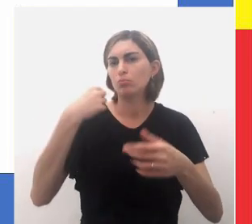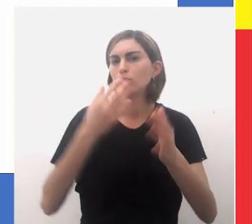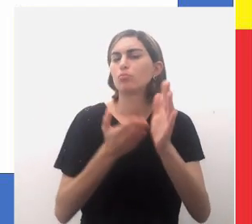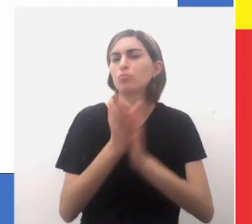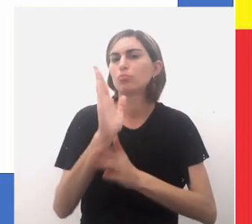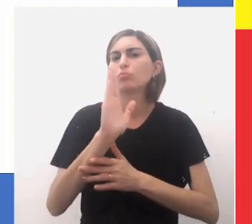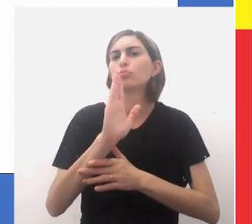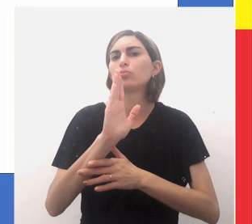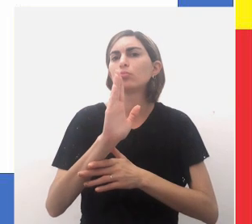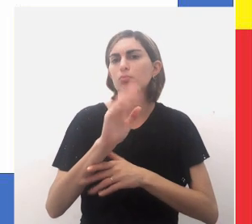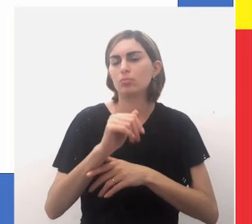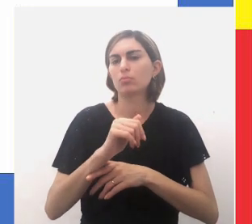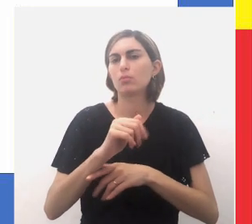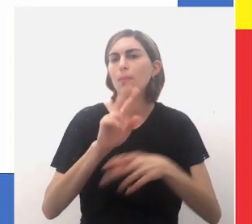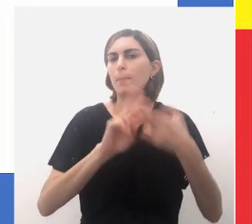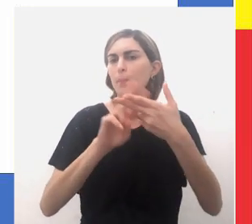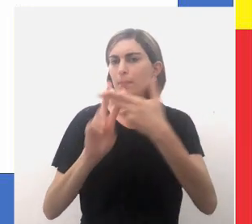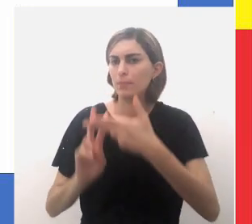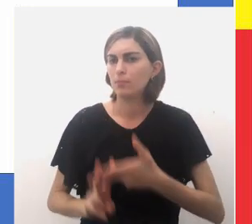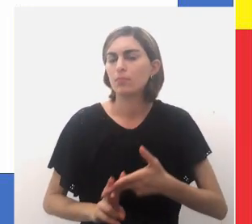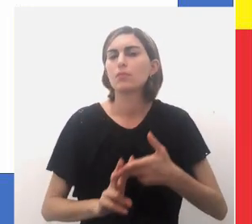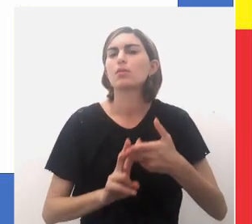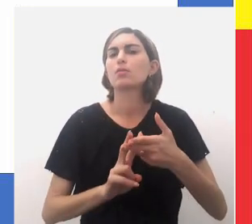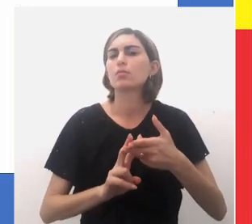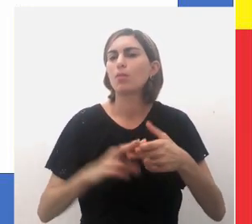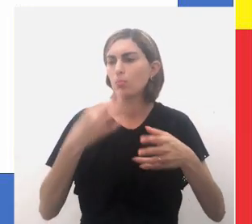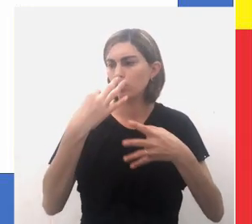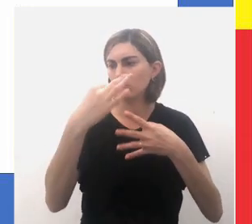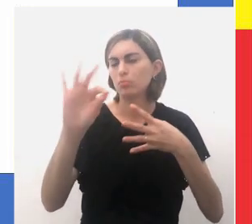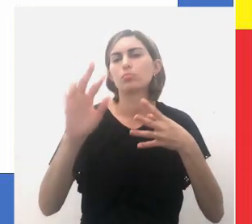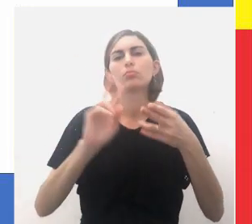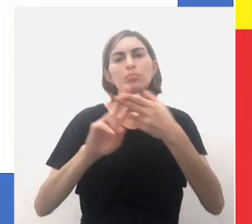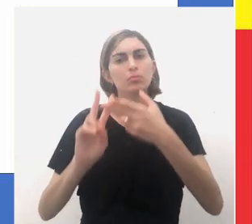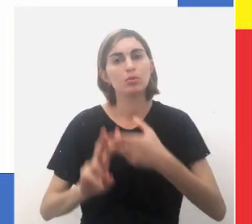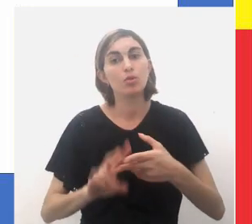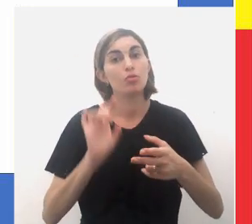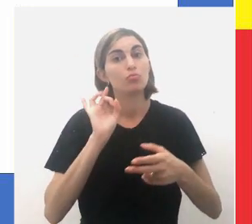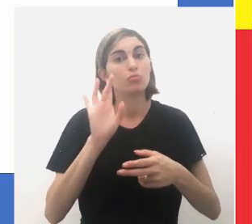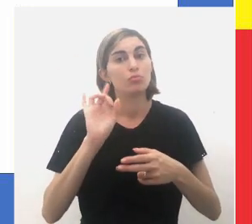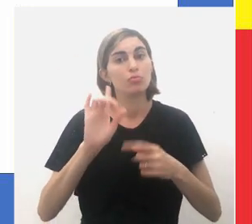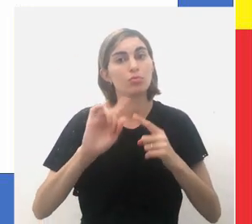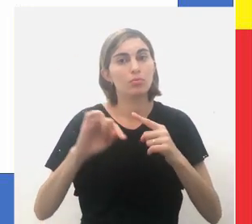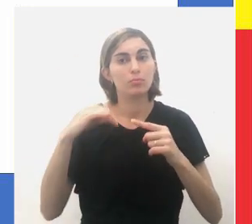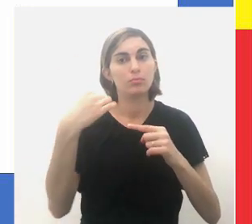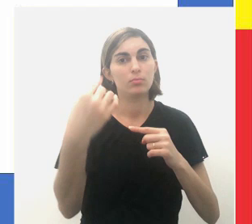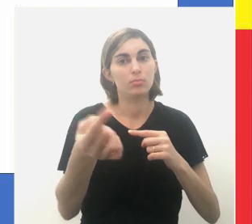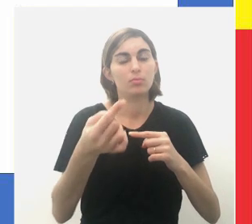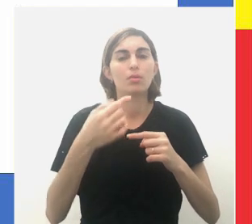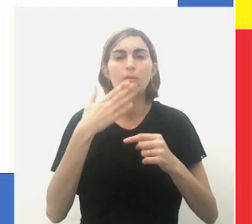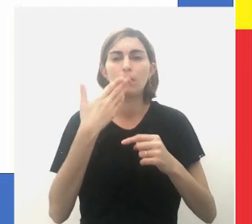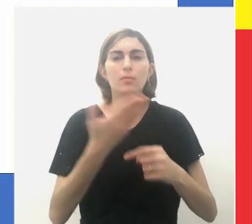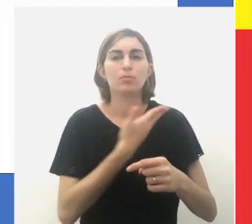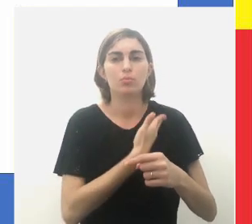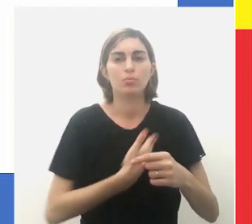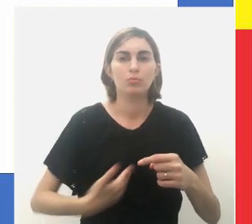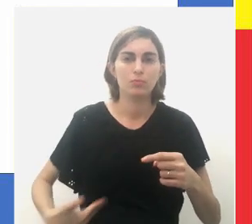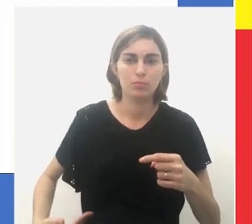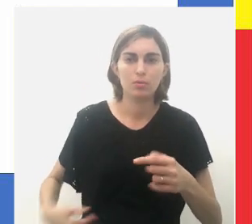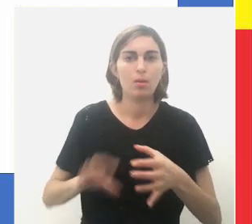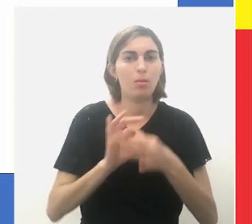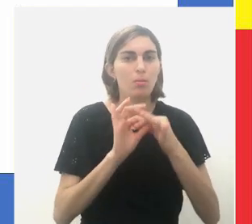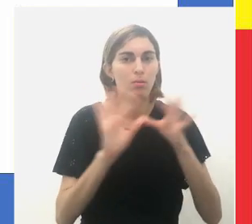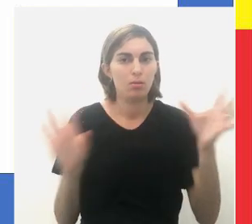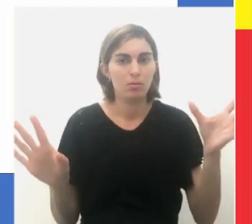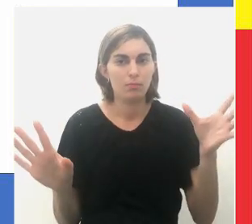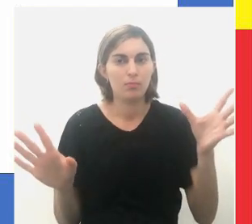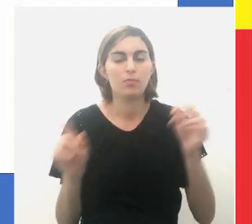autorizando a escravizão de prisioneiros, somente após a permissão do governador,